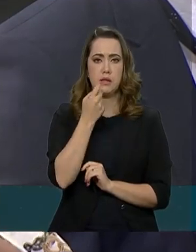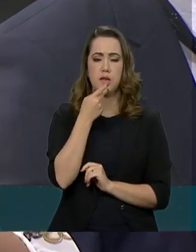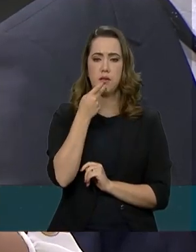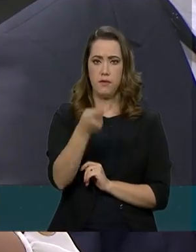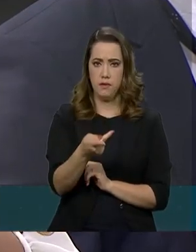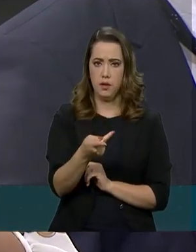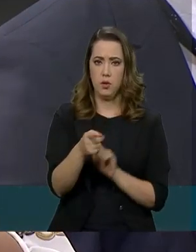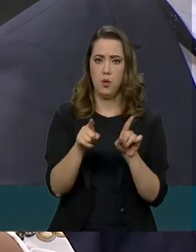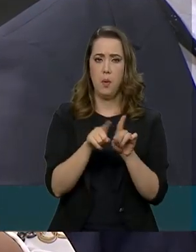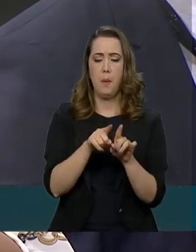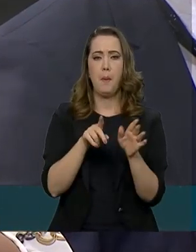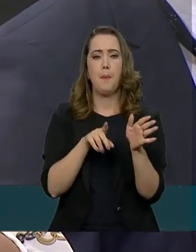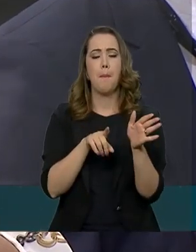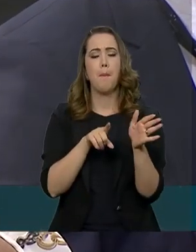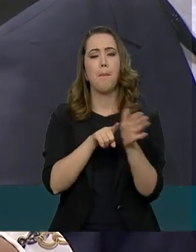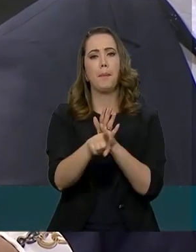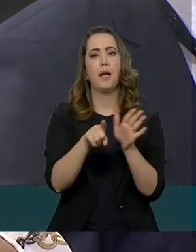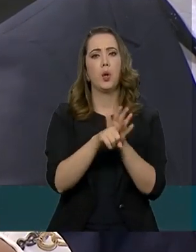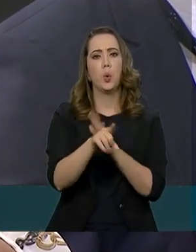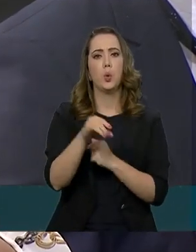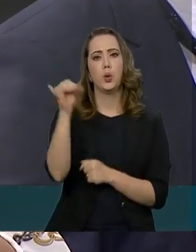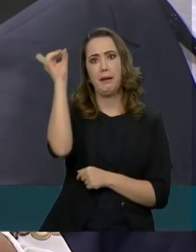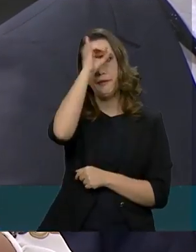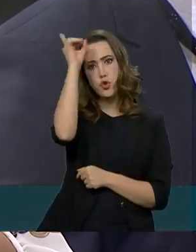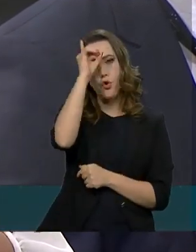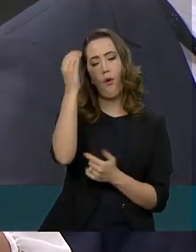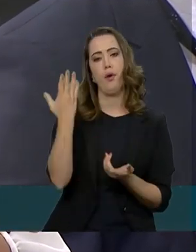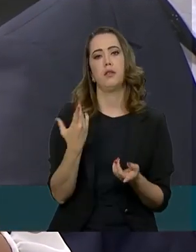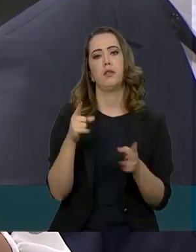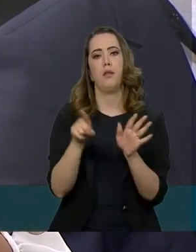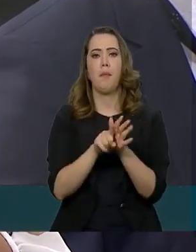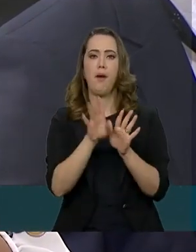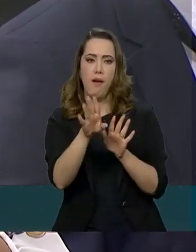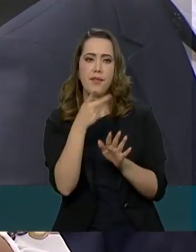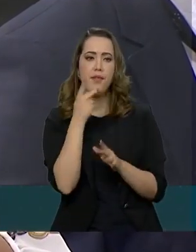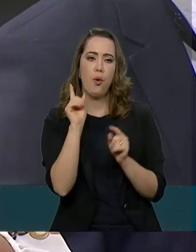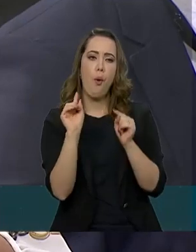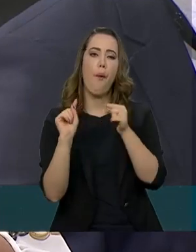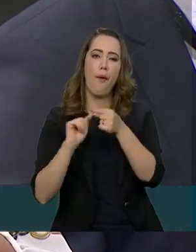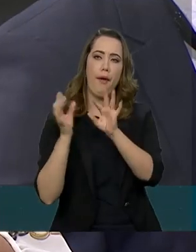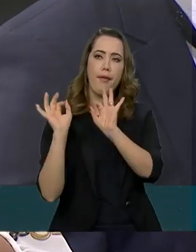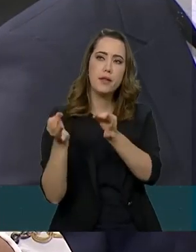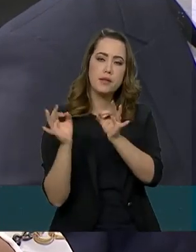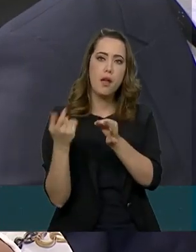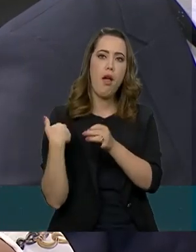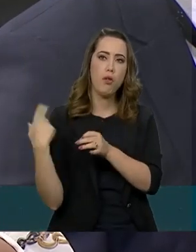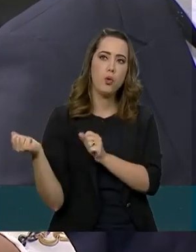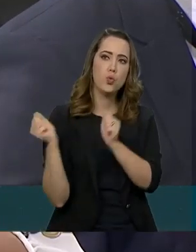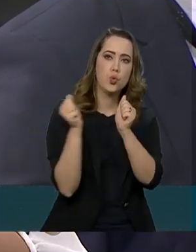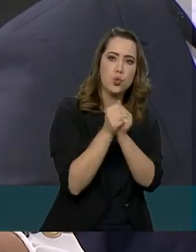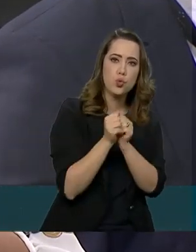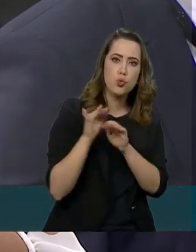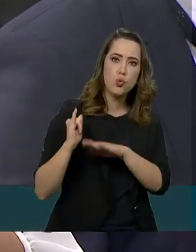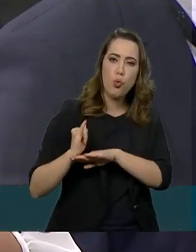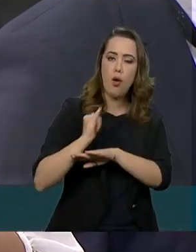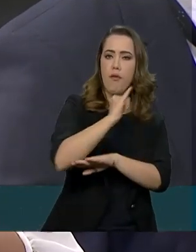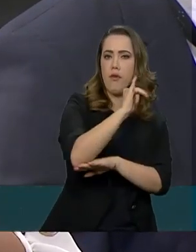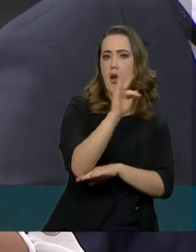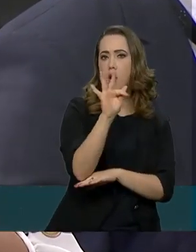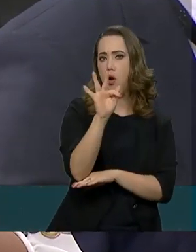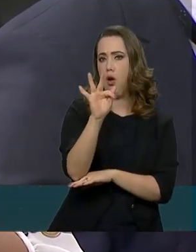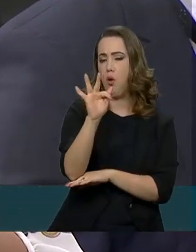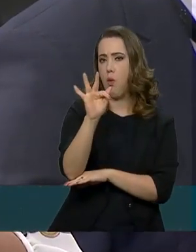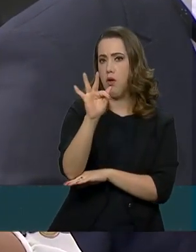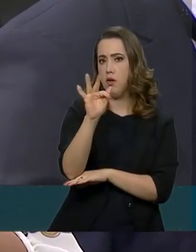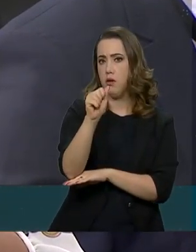sábado que deu carona em helicópteros da FAB para que parentes pudessem ir ao casamento do deputado Eduardo Bolsonaro. Eu queria saber se